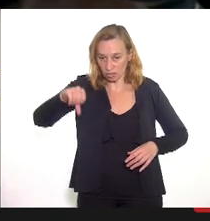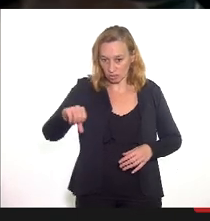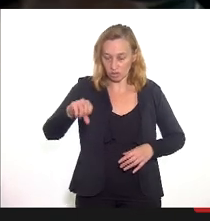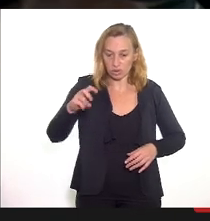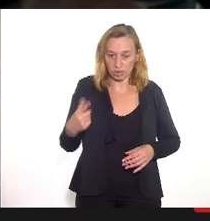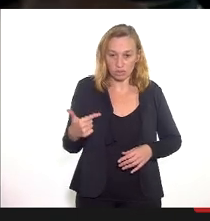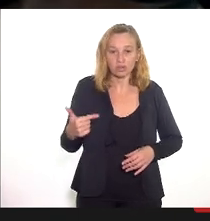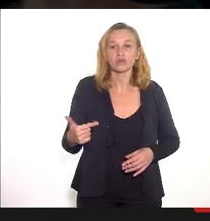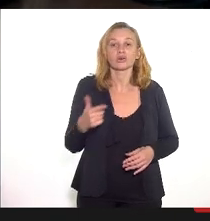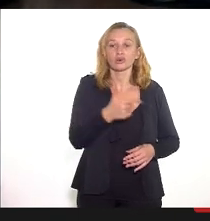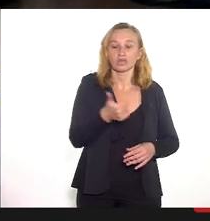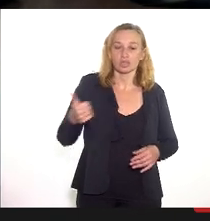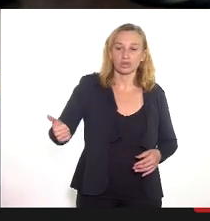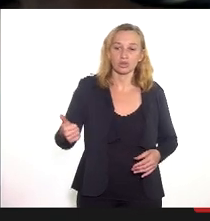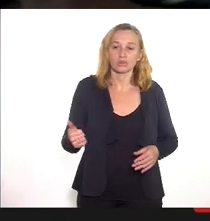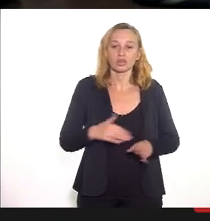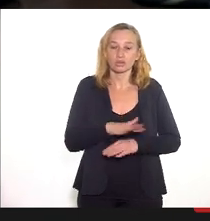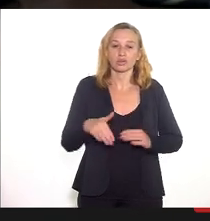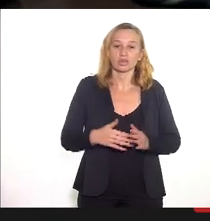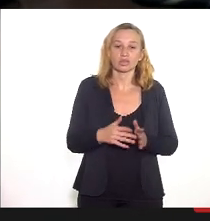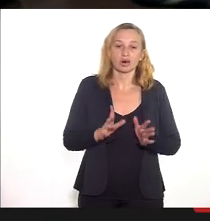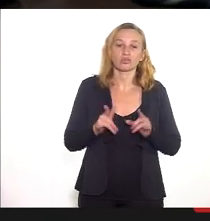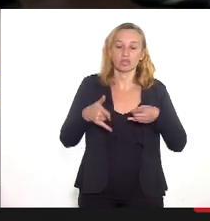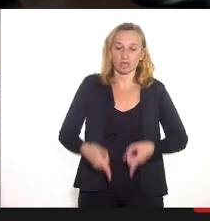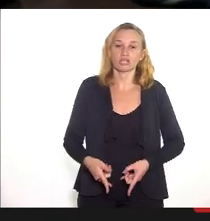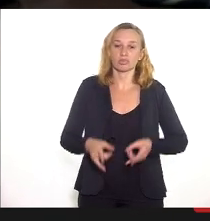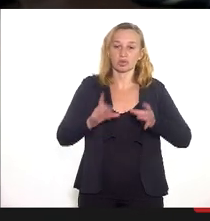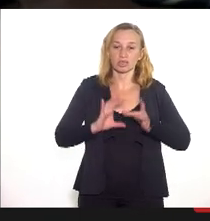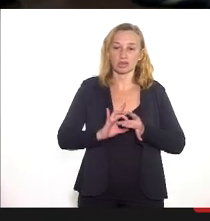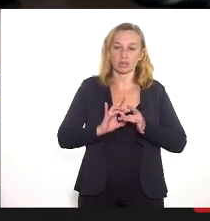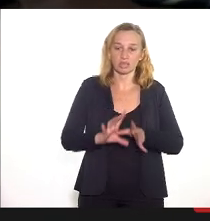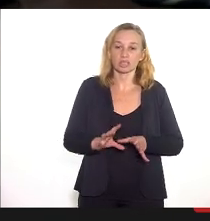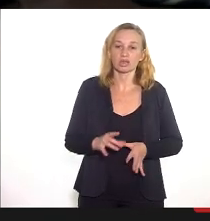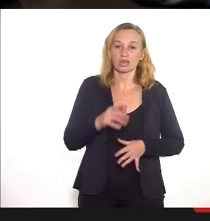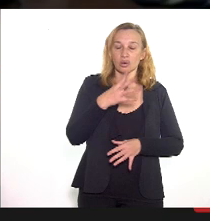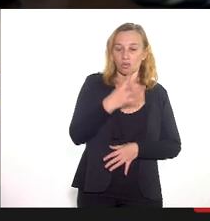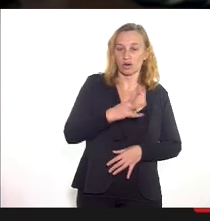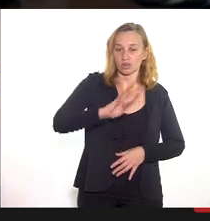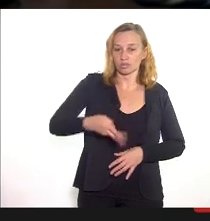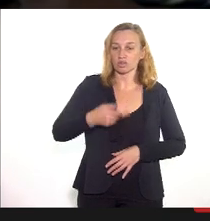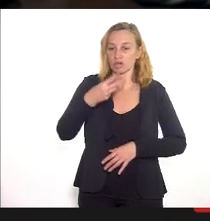de abril de 2021 total de leitos disponíveis 4.136